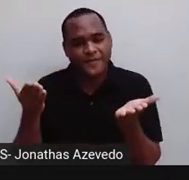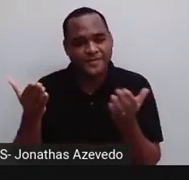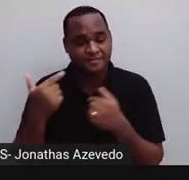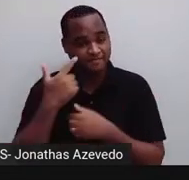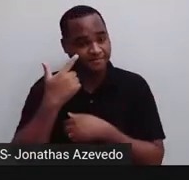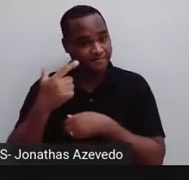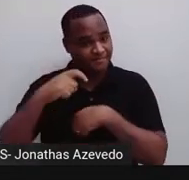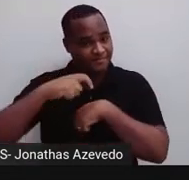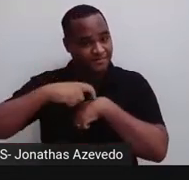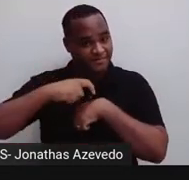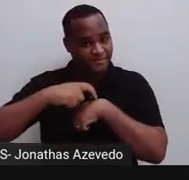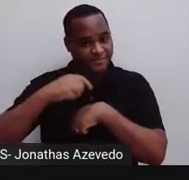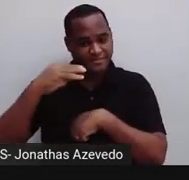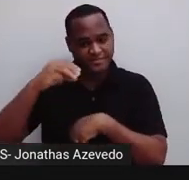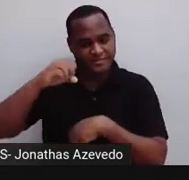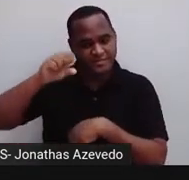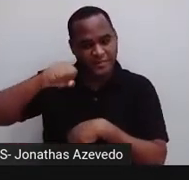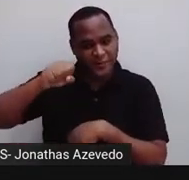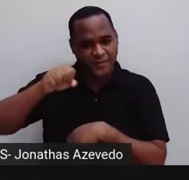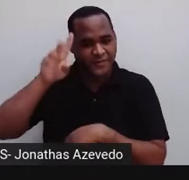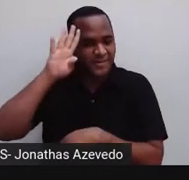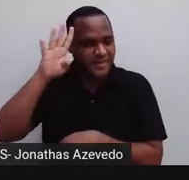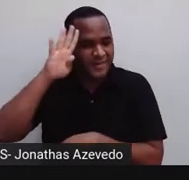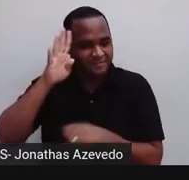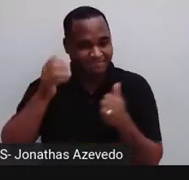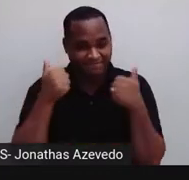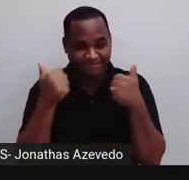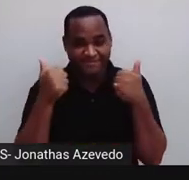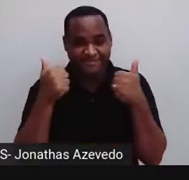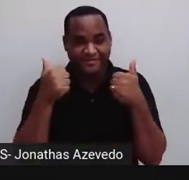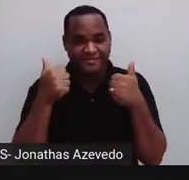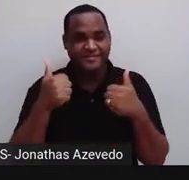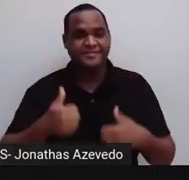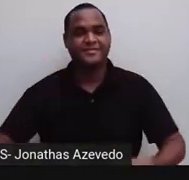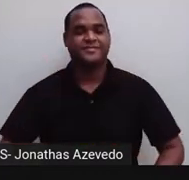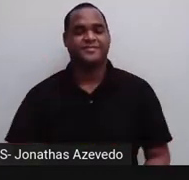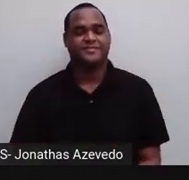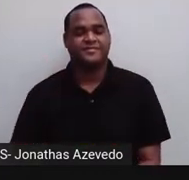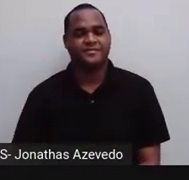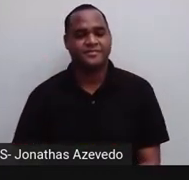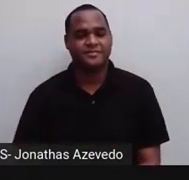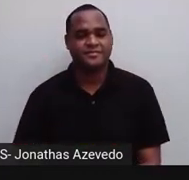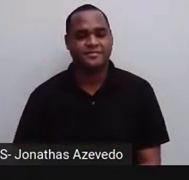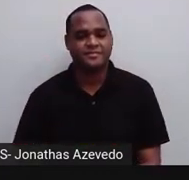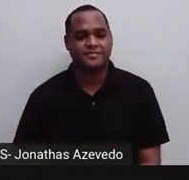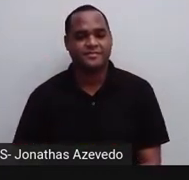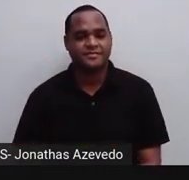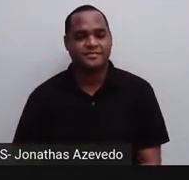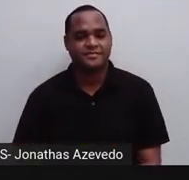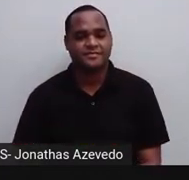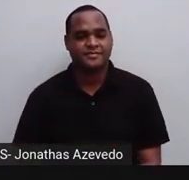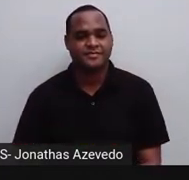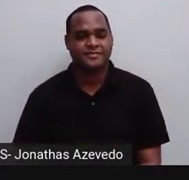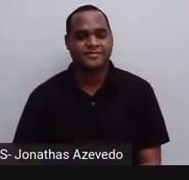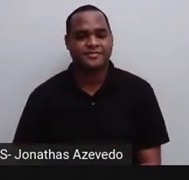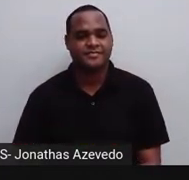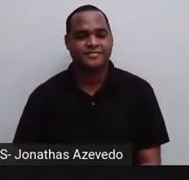te dar trinta segundos para você pensar, tá bom? Tchau, tchau.